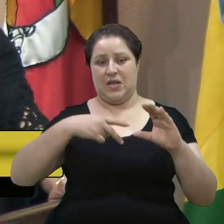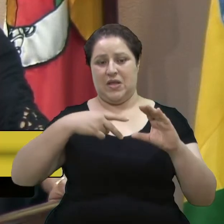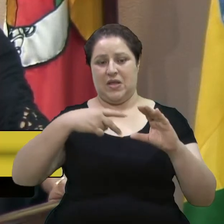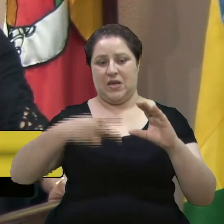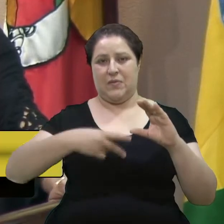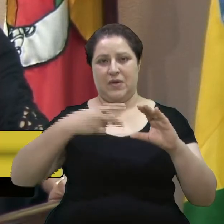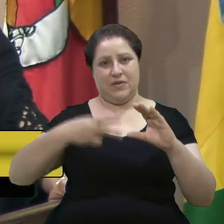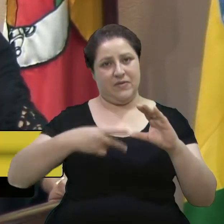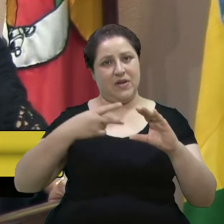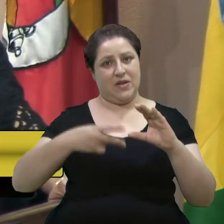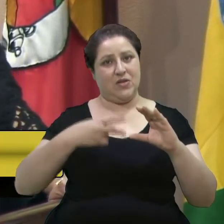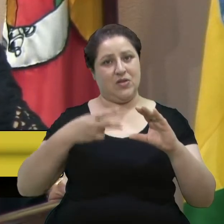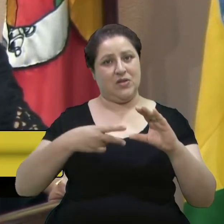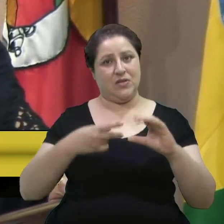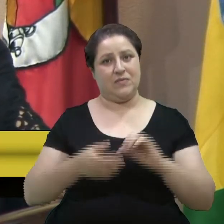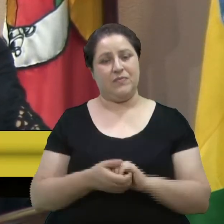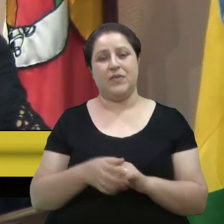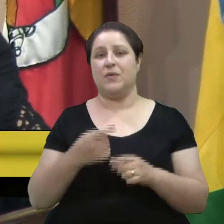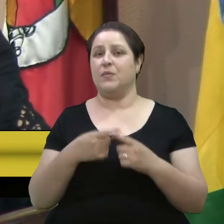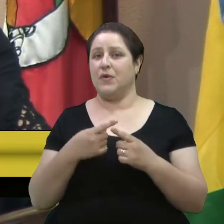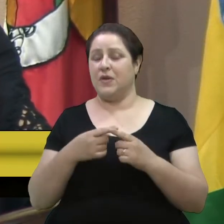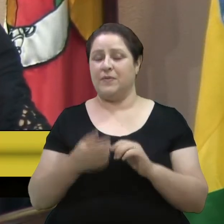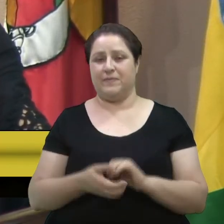Por quê?